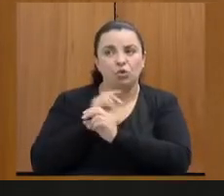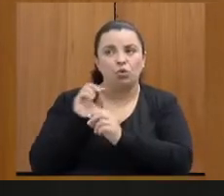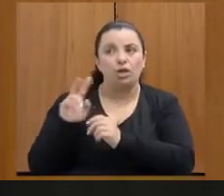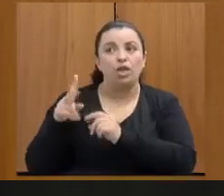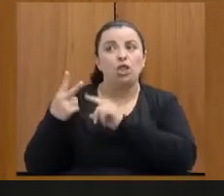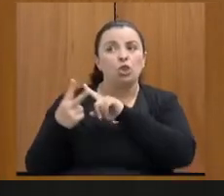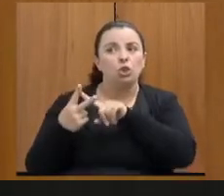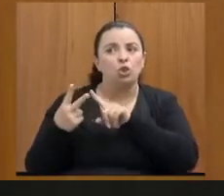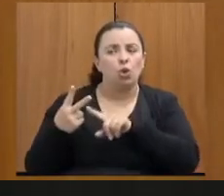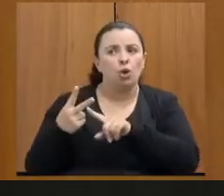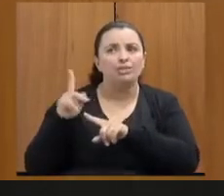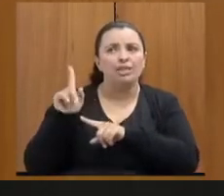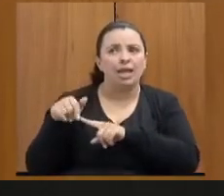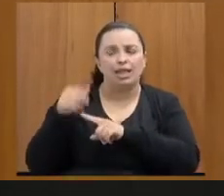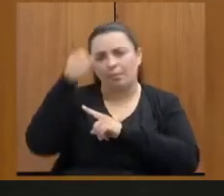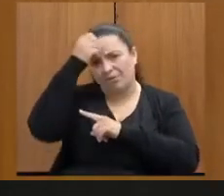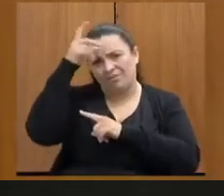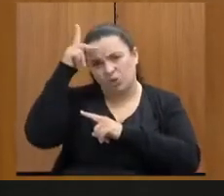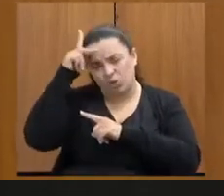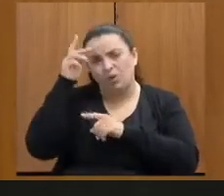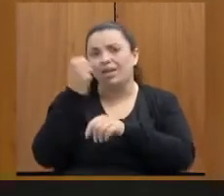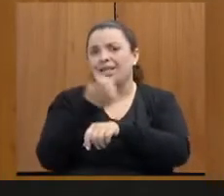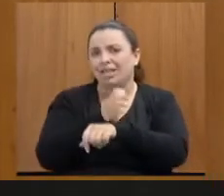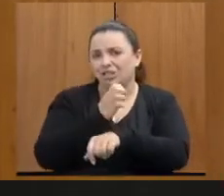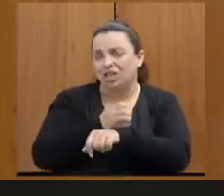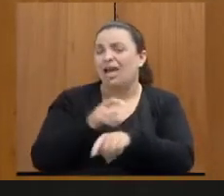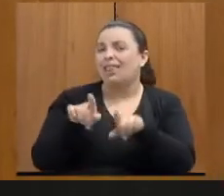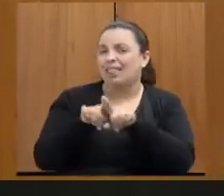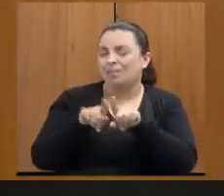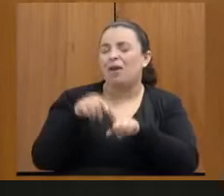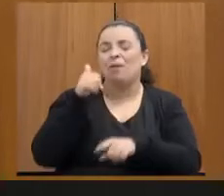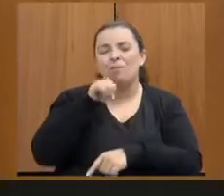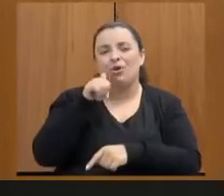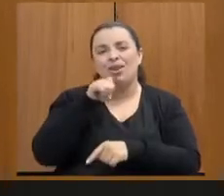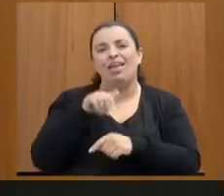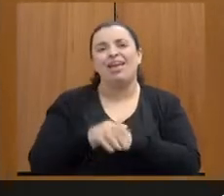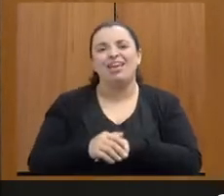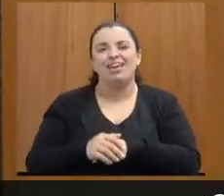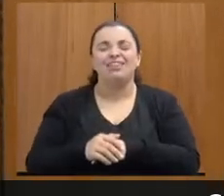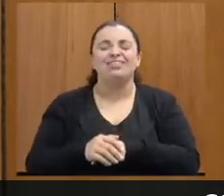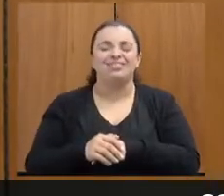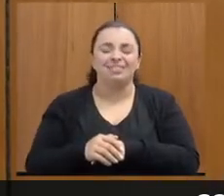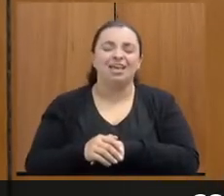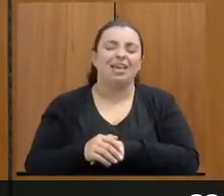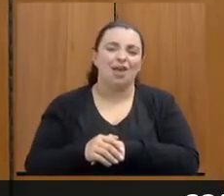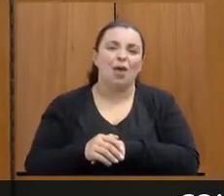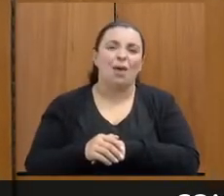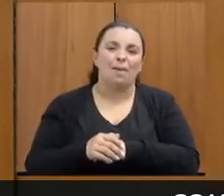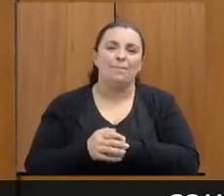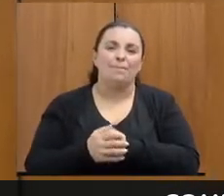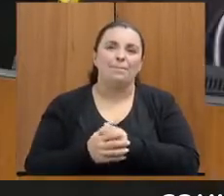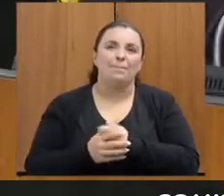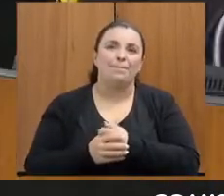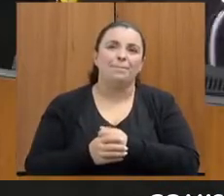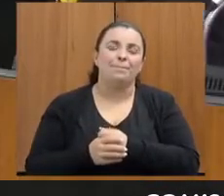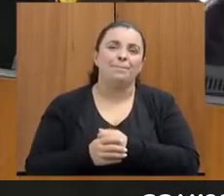prefeitura. E os estagiários também são mulheres, porque também elas fazem alguns atendimentos, as oitivas, também elas são mulheres. Sim.